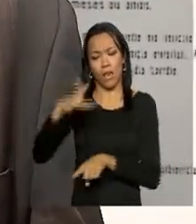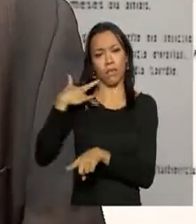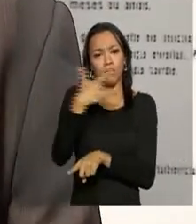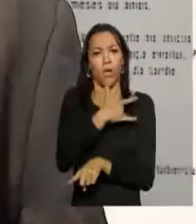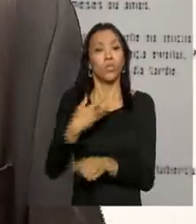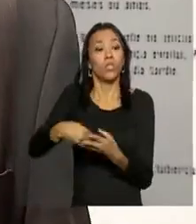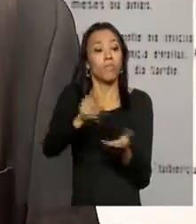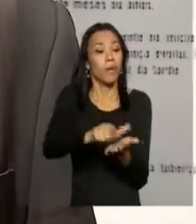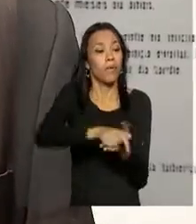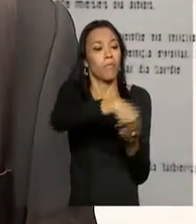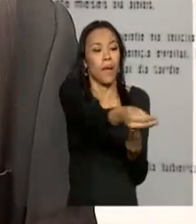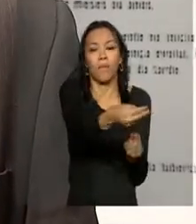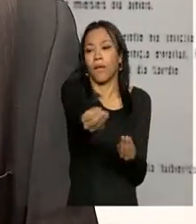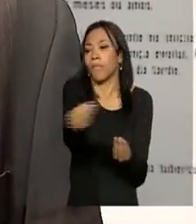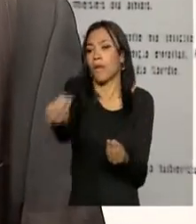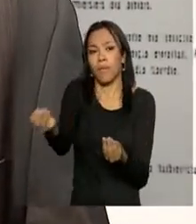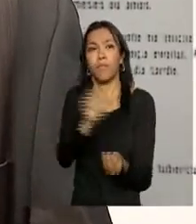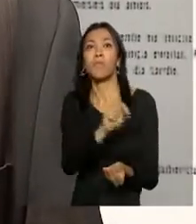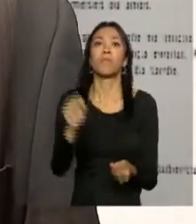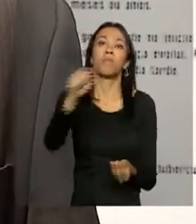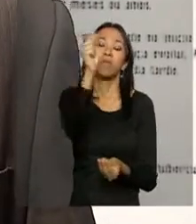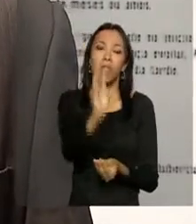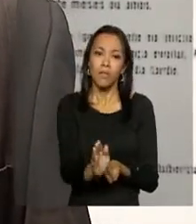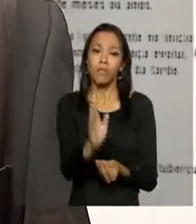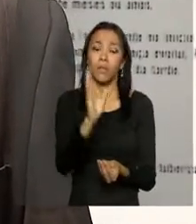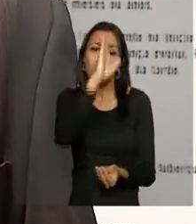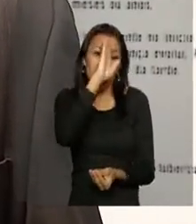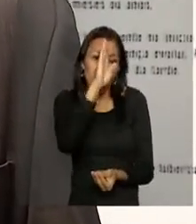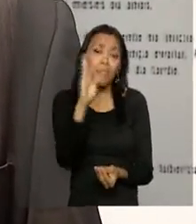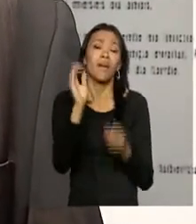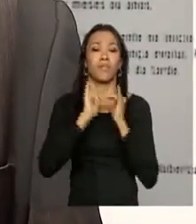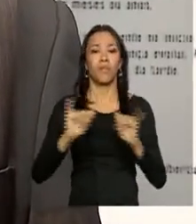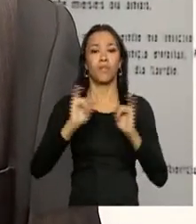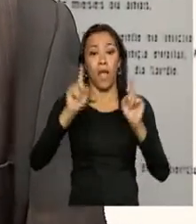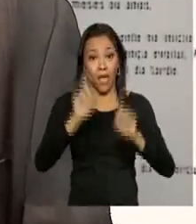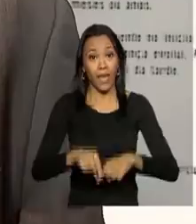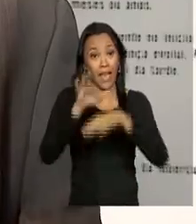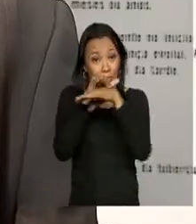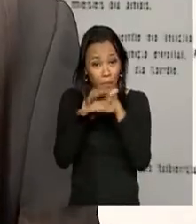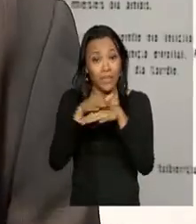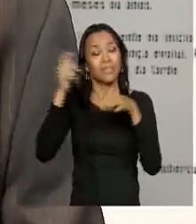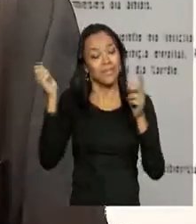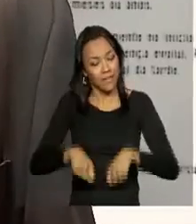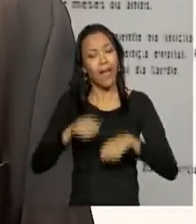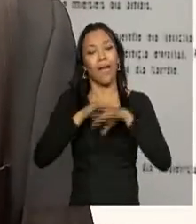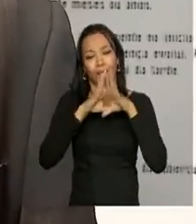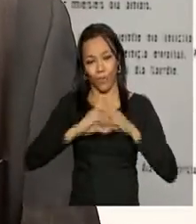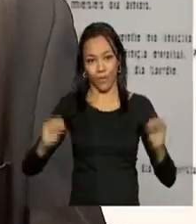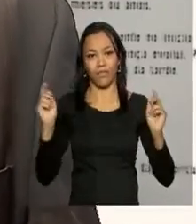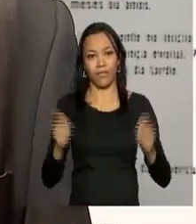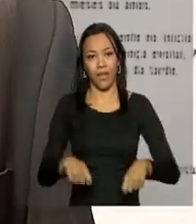informativas em vários pontos do país. Uma das principais informações é que a tuberculose tem cura. O